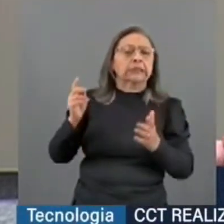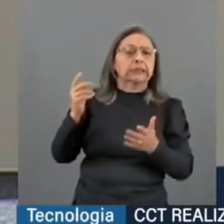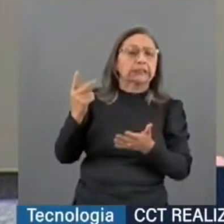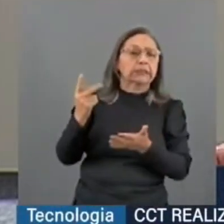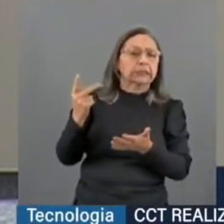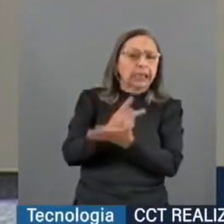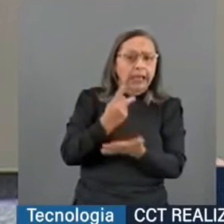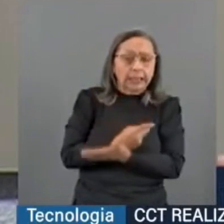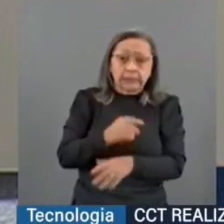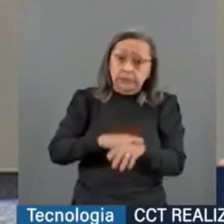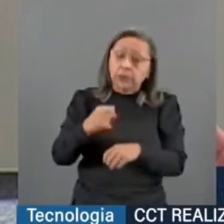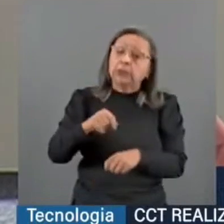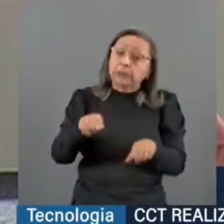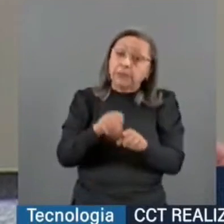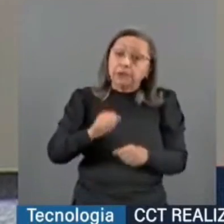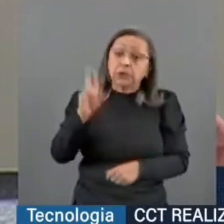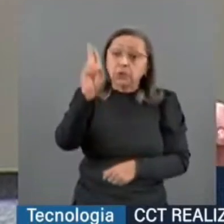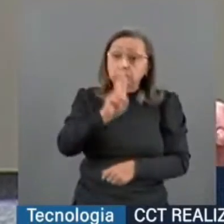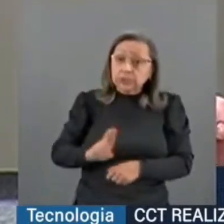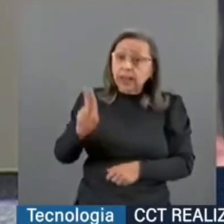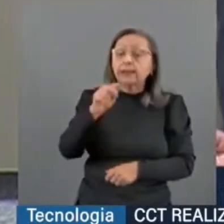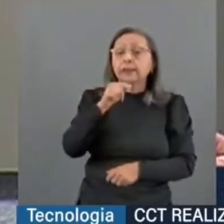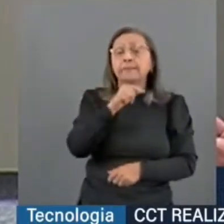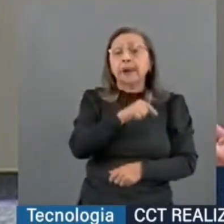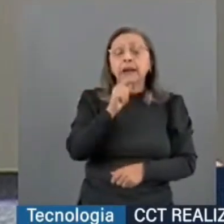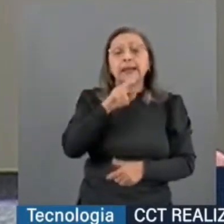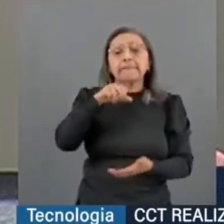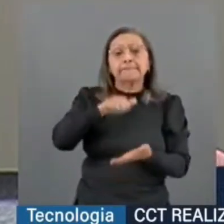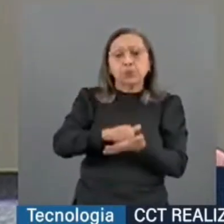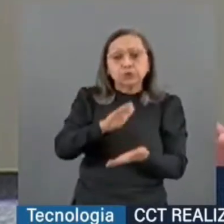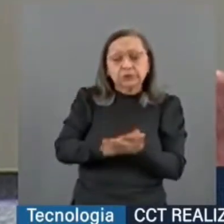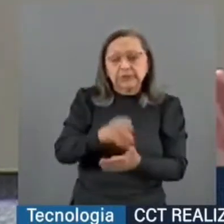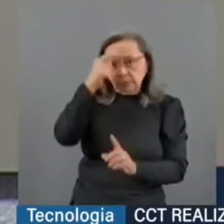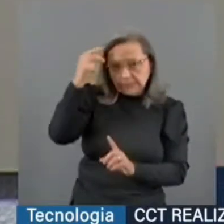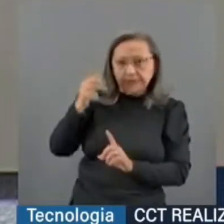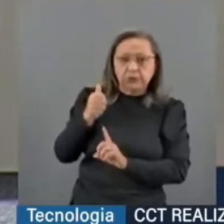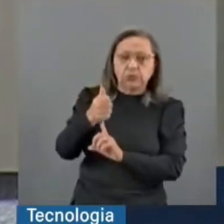ela pode ser usada também para punição do agente.